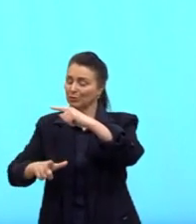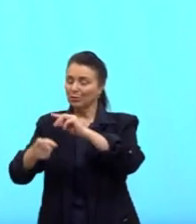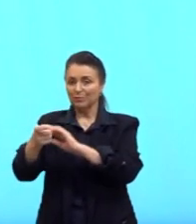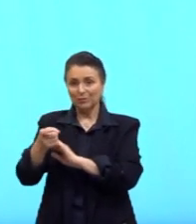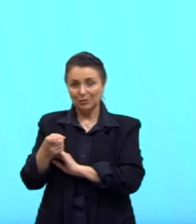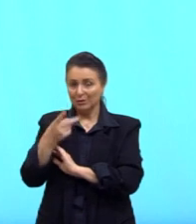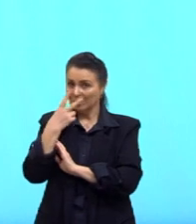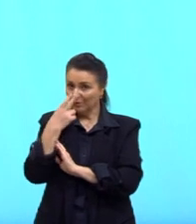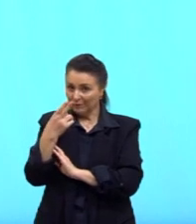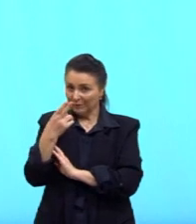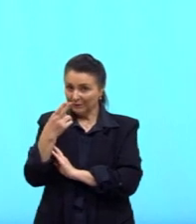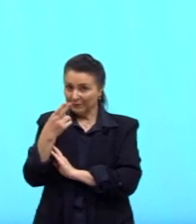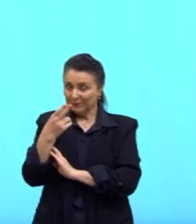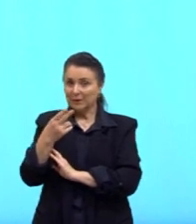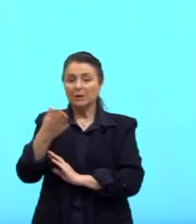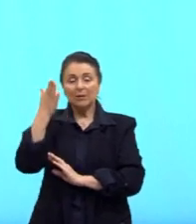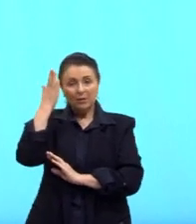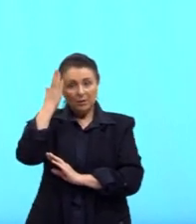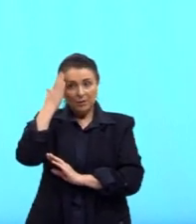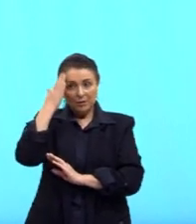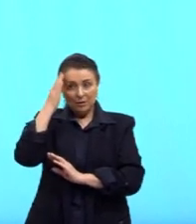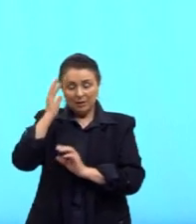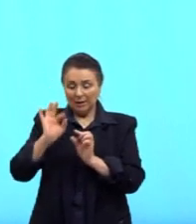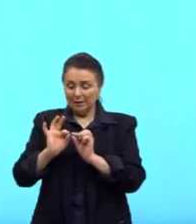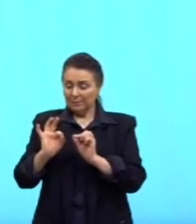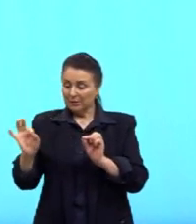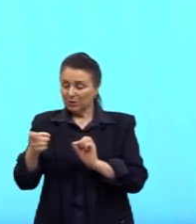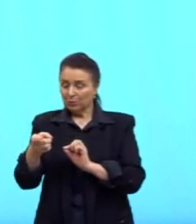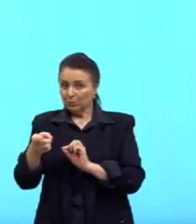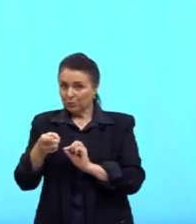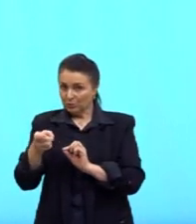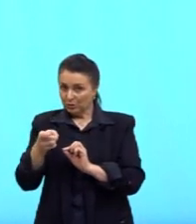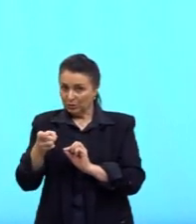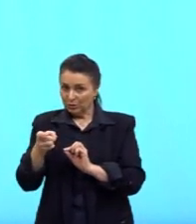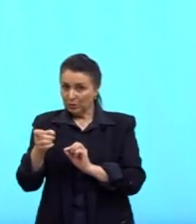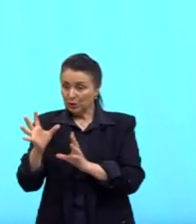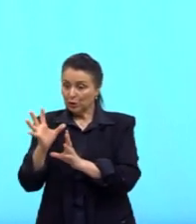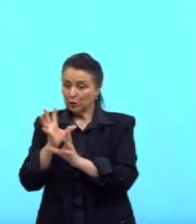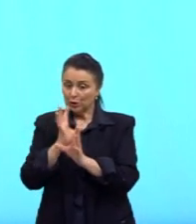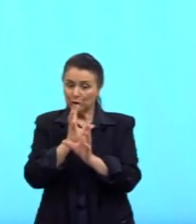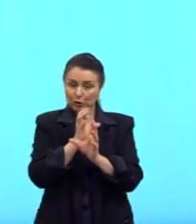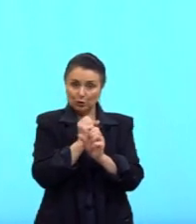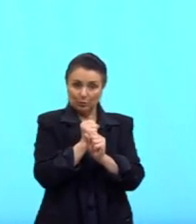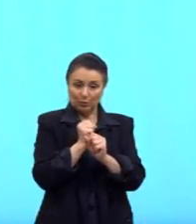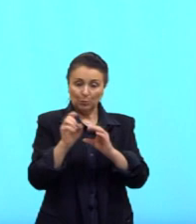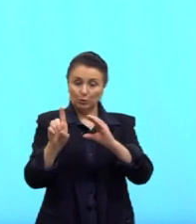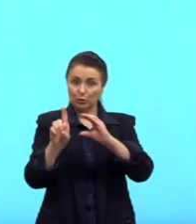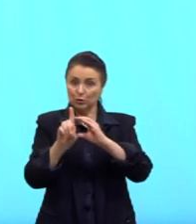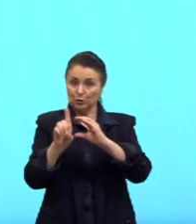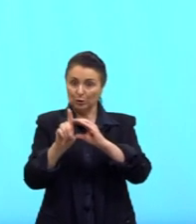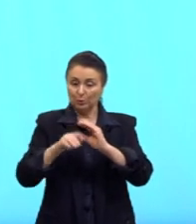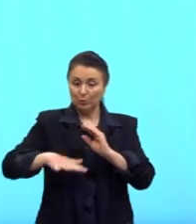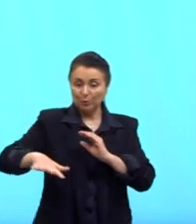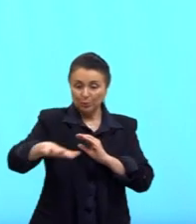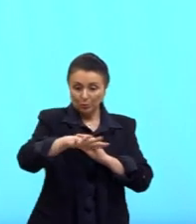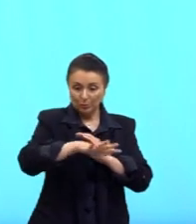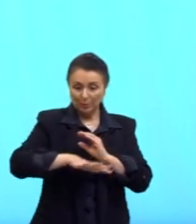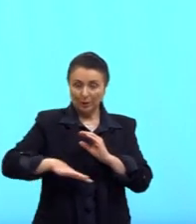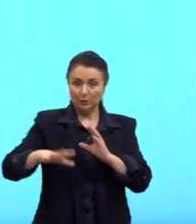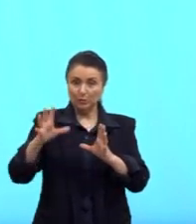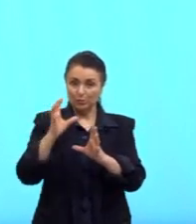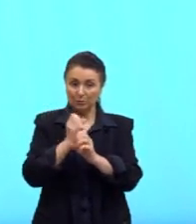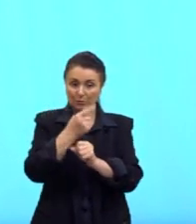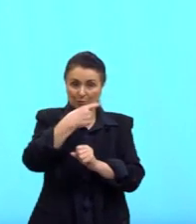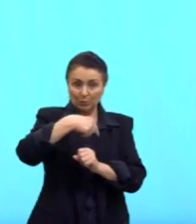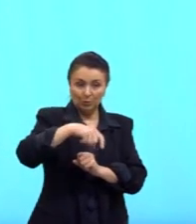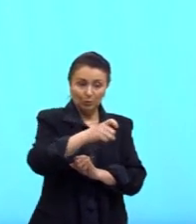de X. E eu sei que essa medida de X somada com o diâmetro do pátio somada ao outro segmento